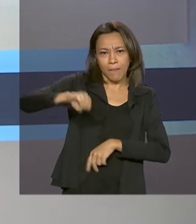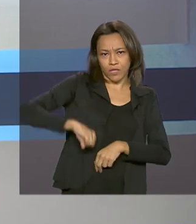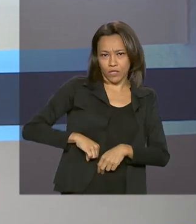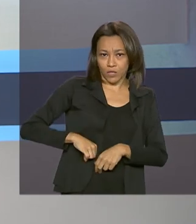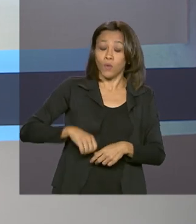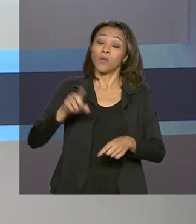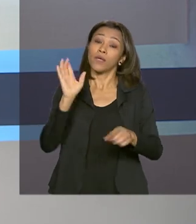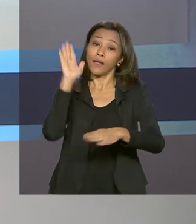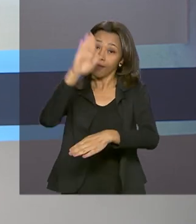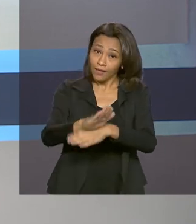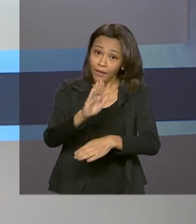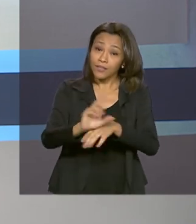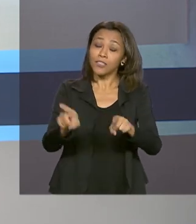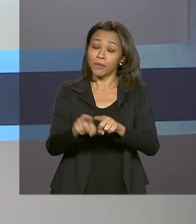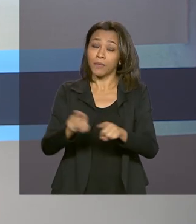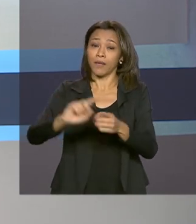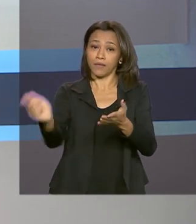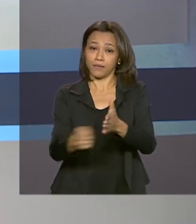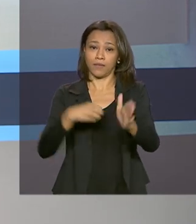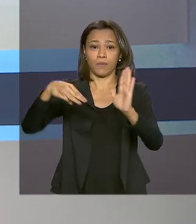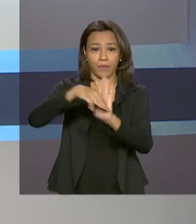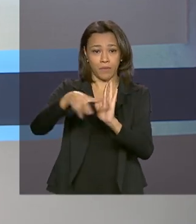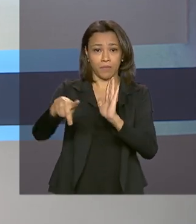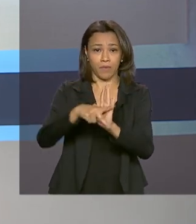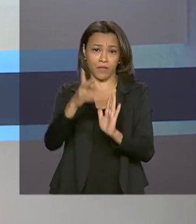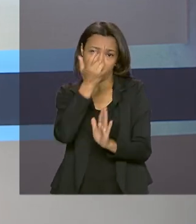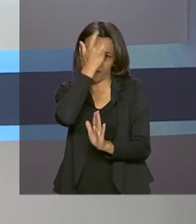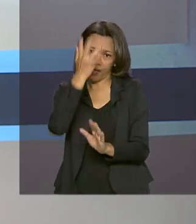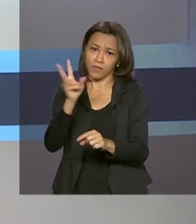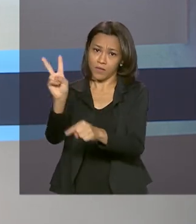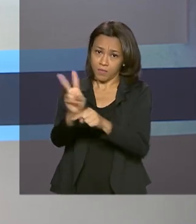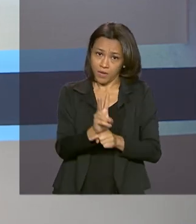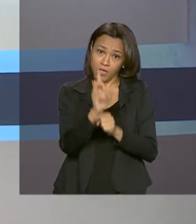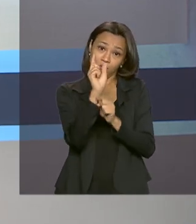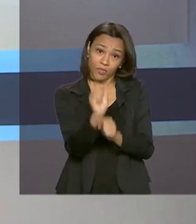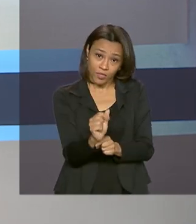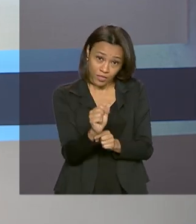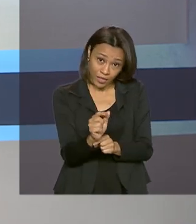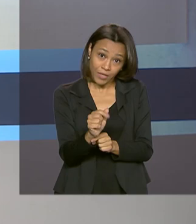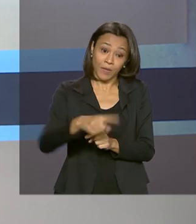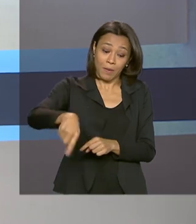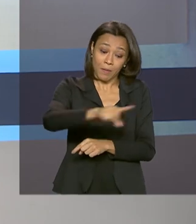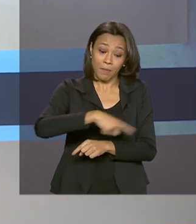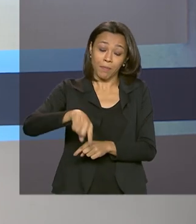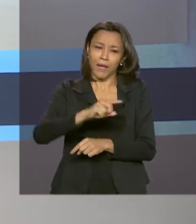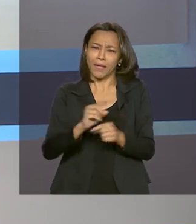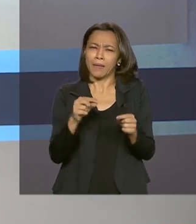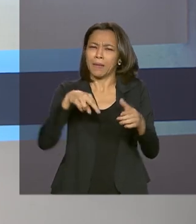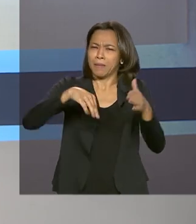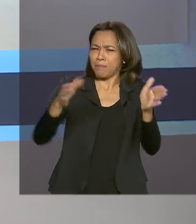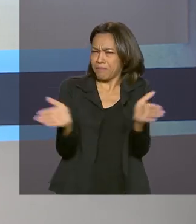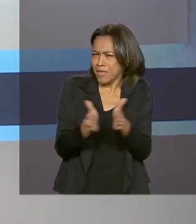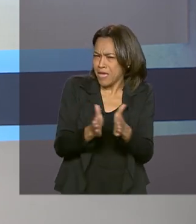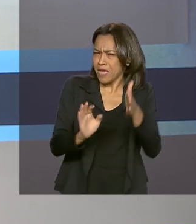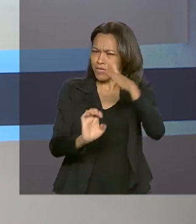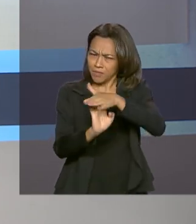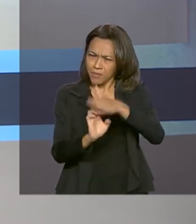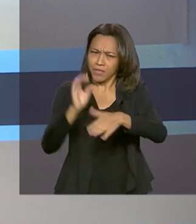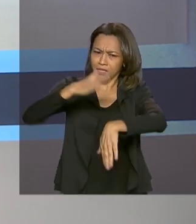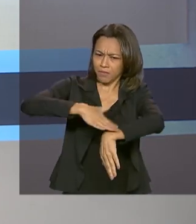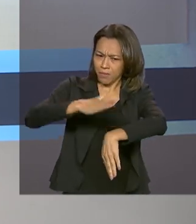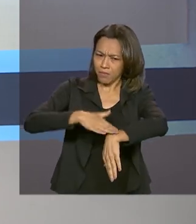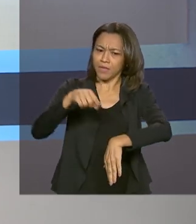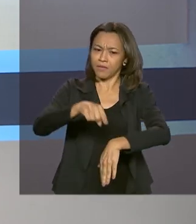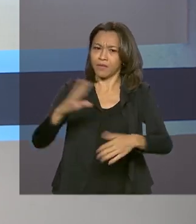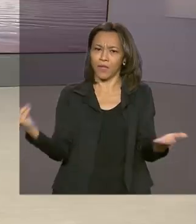sanciona medidas provisórias que facilitam o acesso ao crédito para micro, pequenas e médias empresas nesse momento